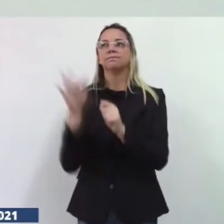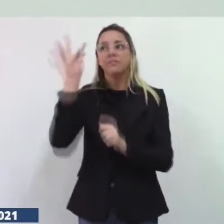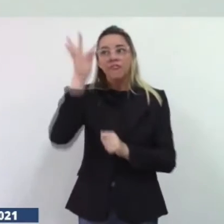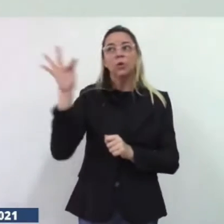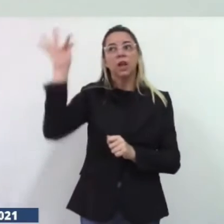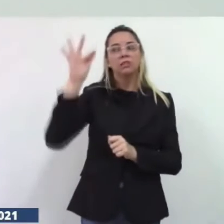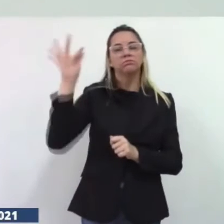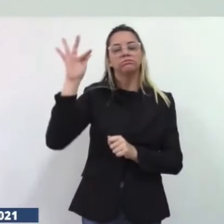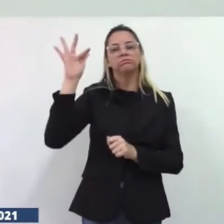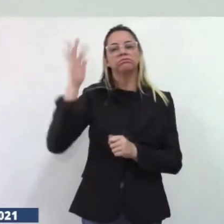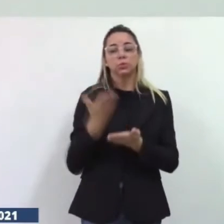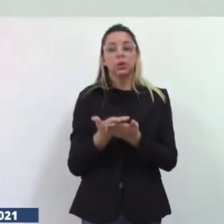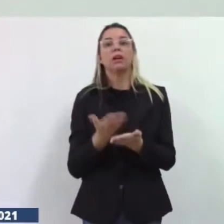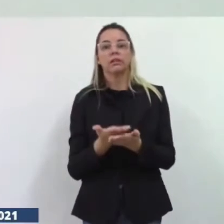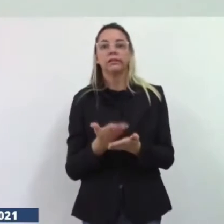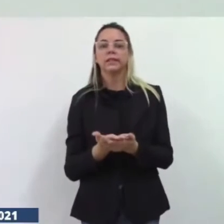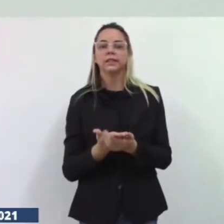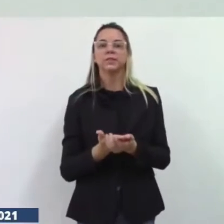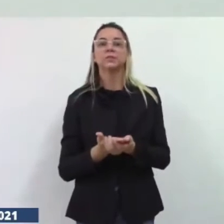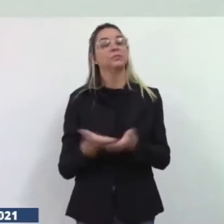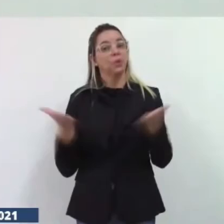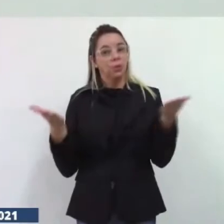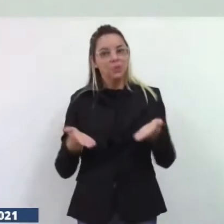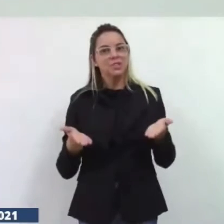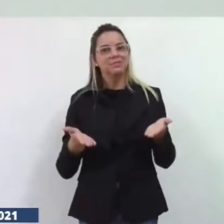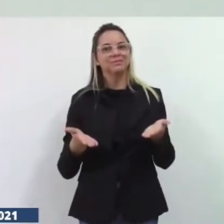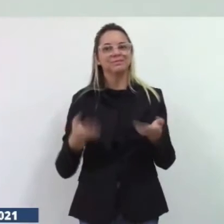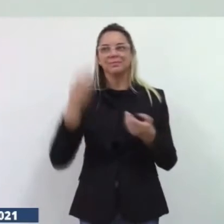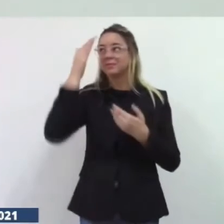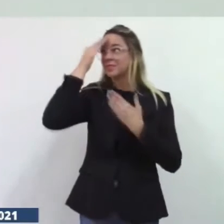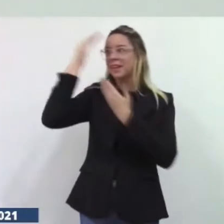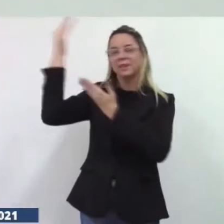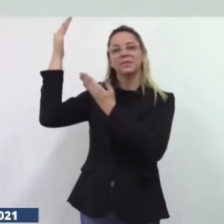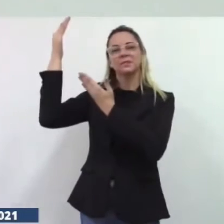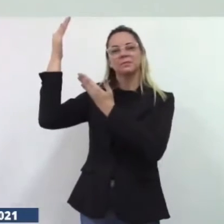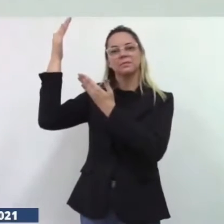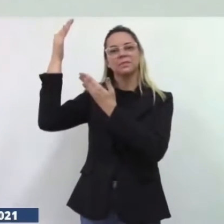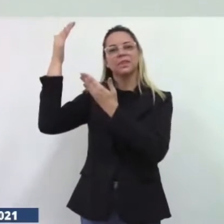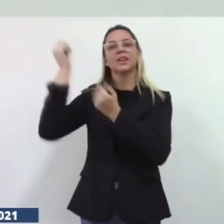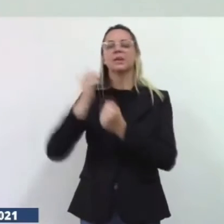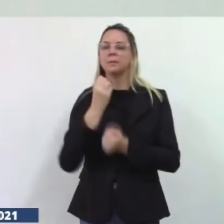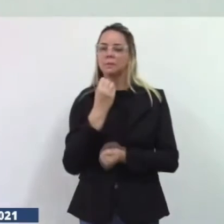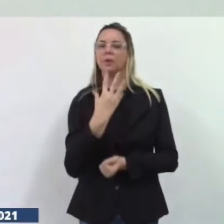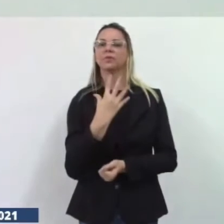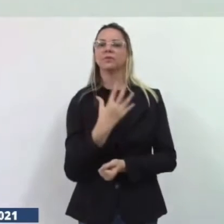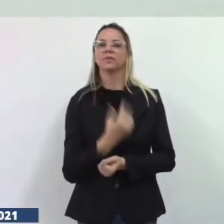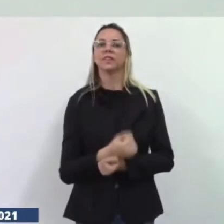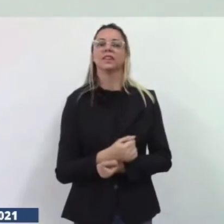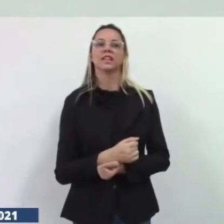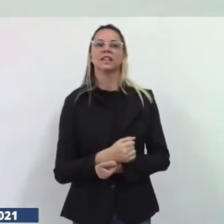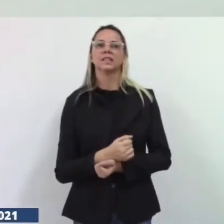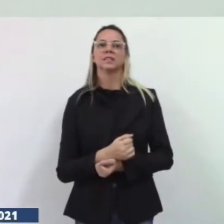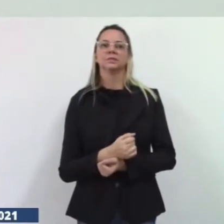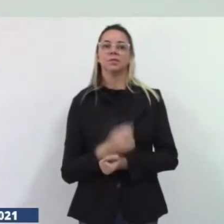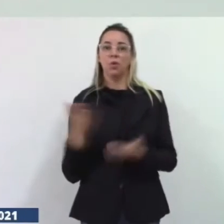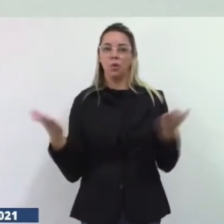superior hoje graças a Deus o legado foi deixado e continuado hoje vários